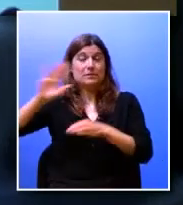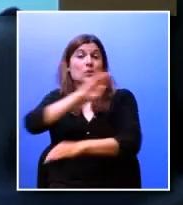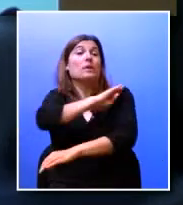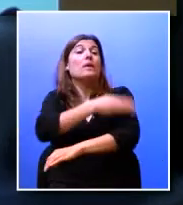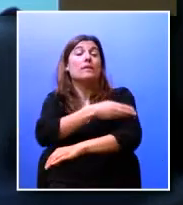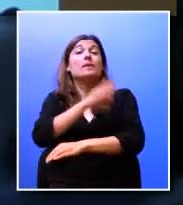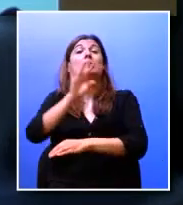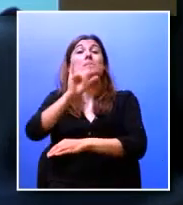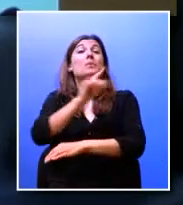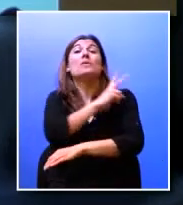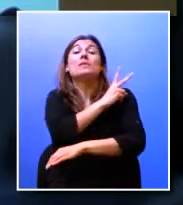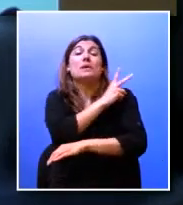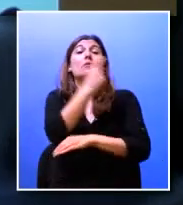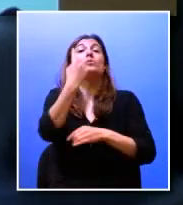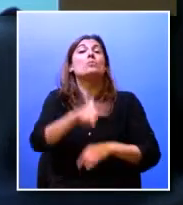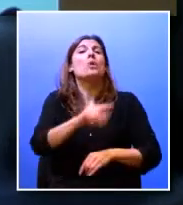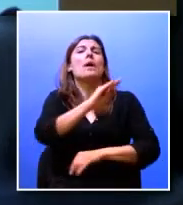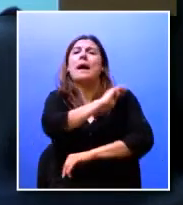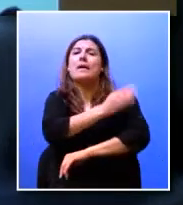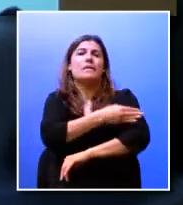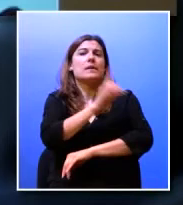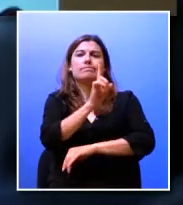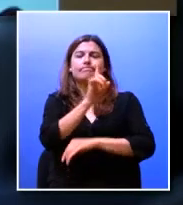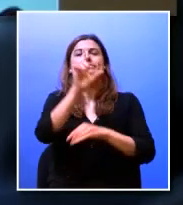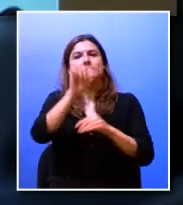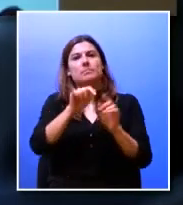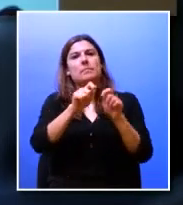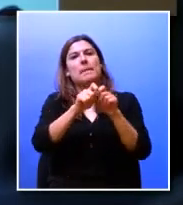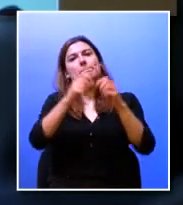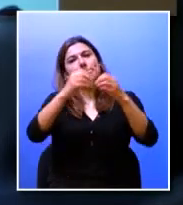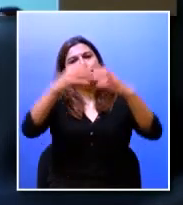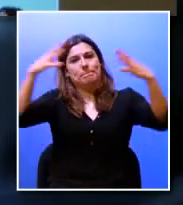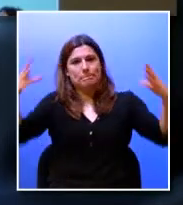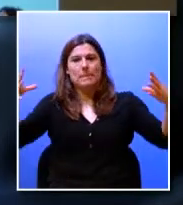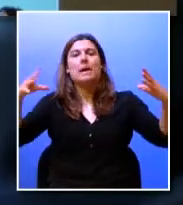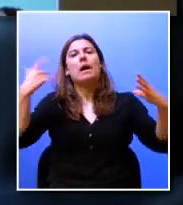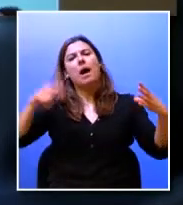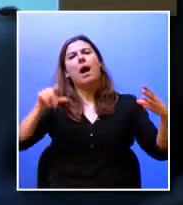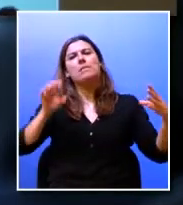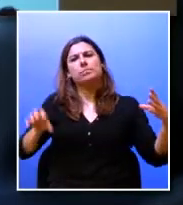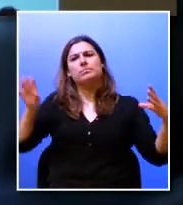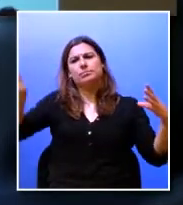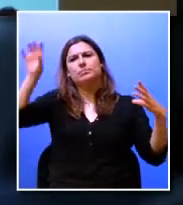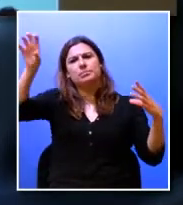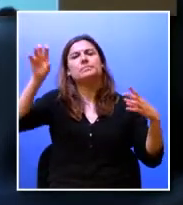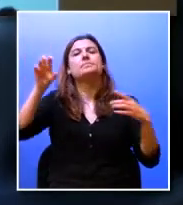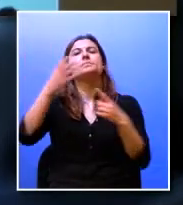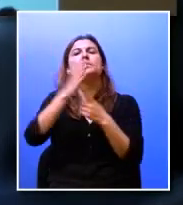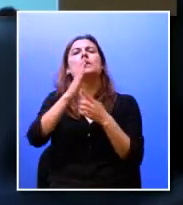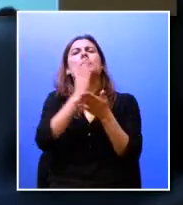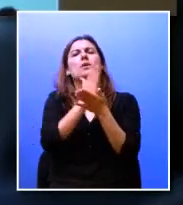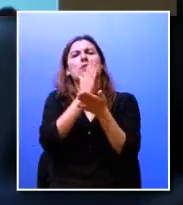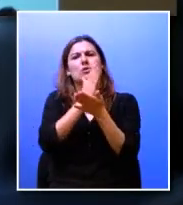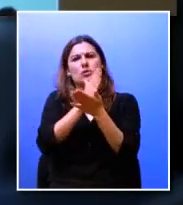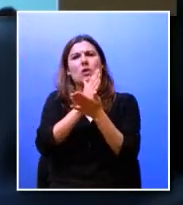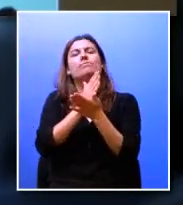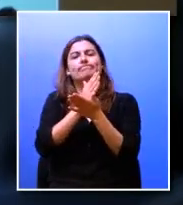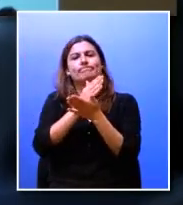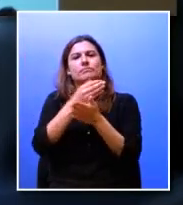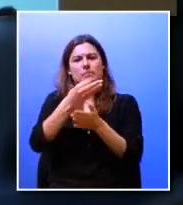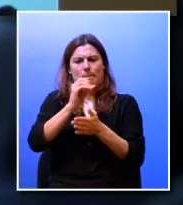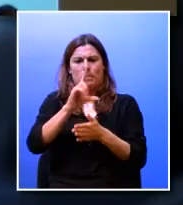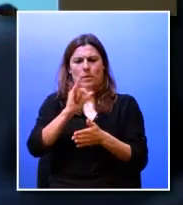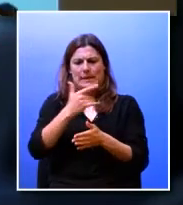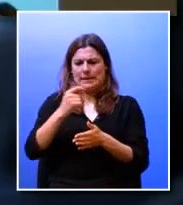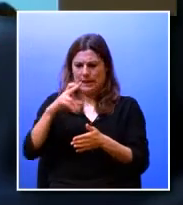não só em Aveiro mas através da sua extensão noutras regiões nomeadamente através das escolas politécnicas